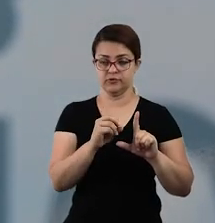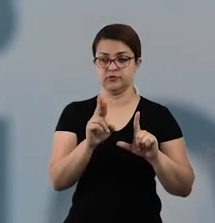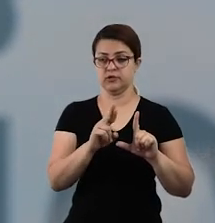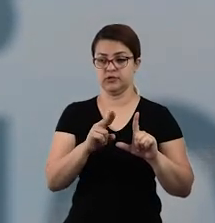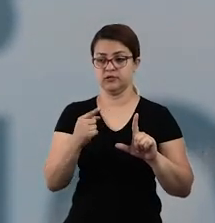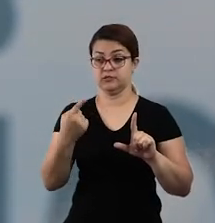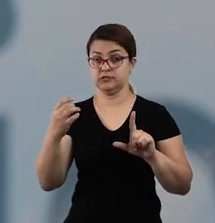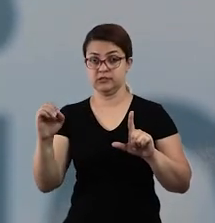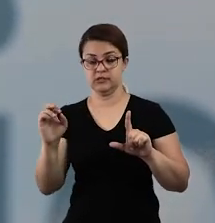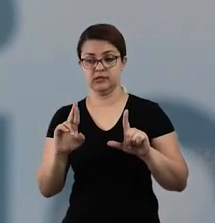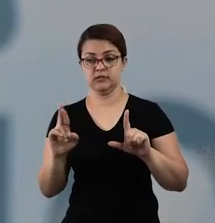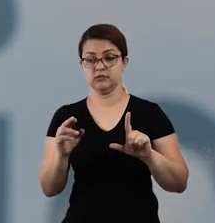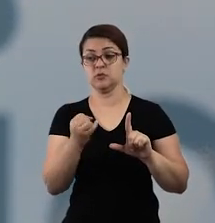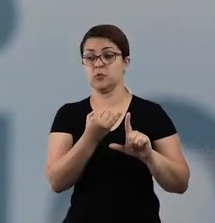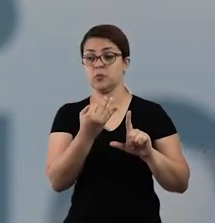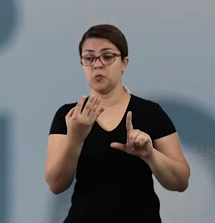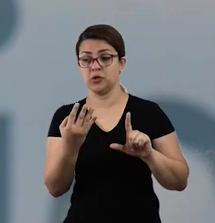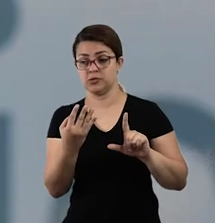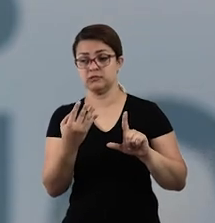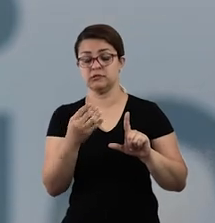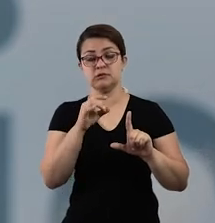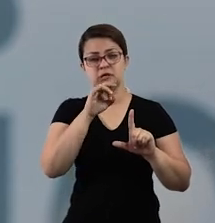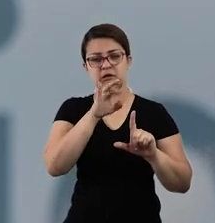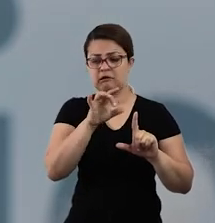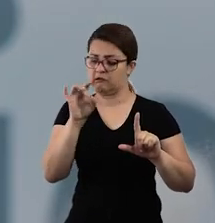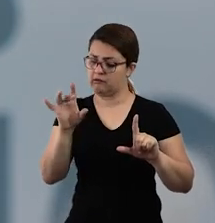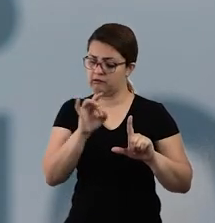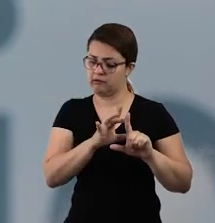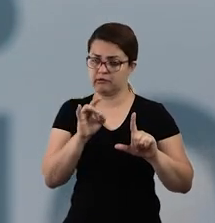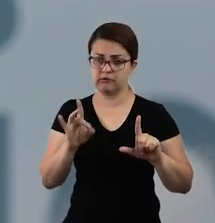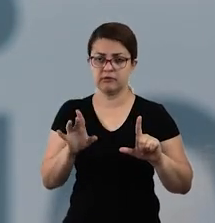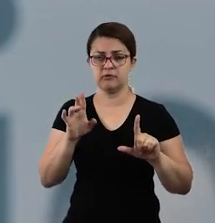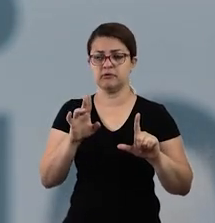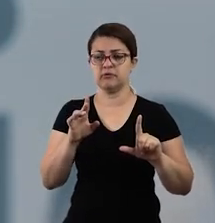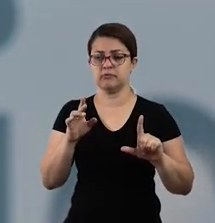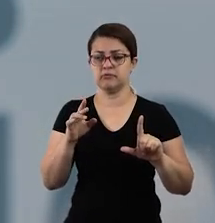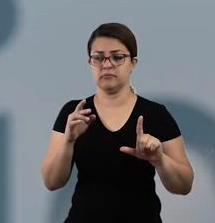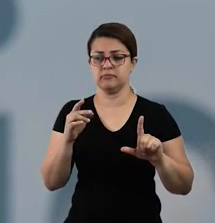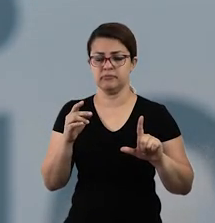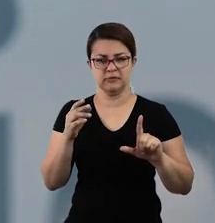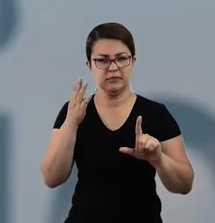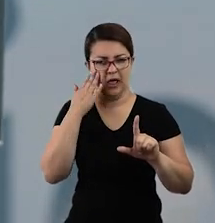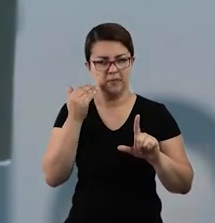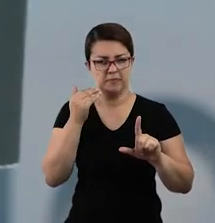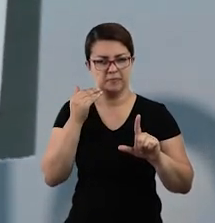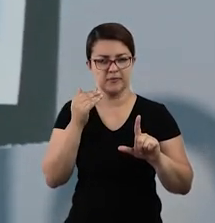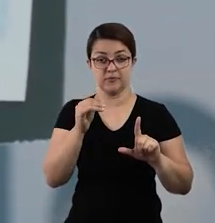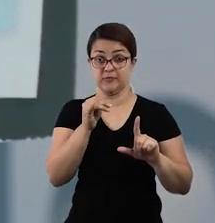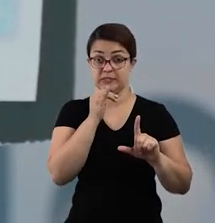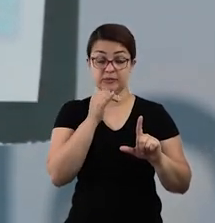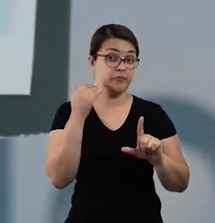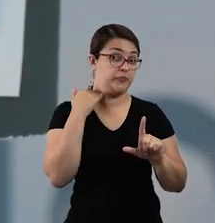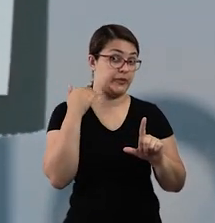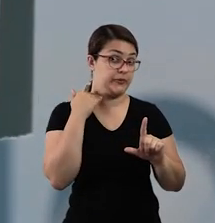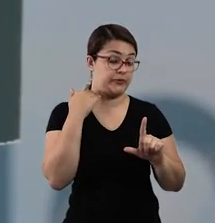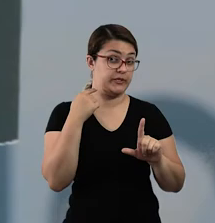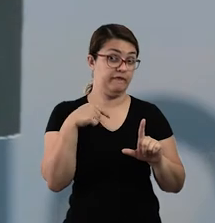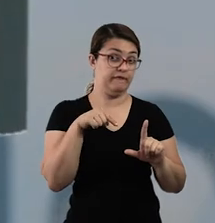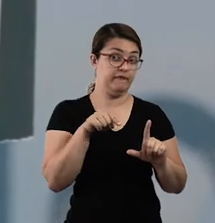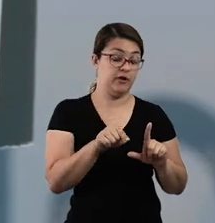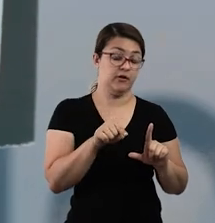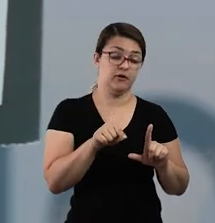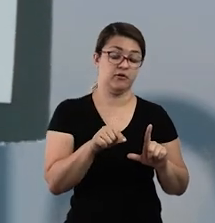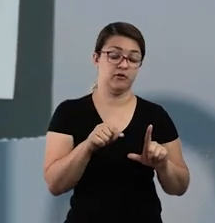reais. Então está falando aqui, quantas notas de cada valor deve sair lá do caixa eletrônico. Então vamos supor que a gente está indo lá no caixa